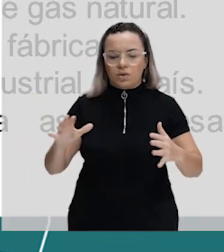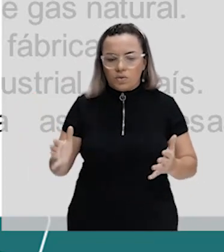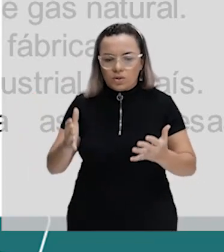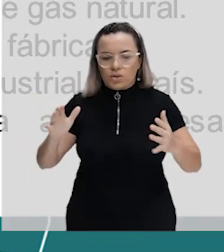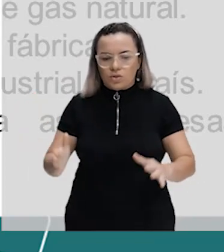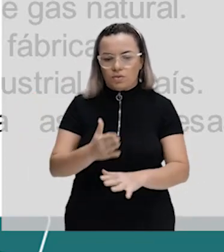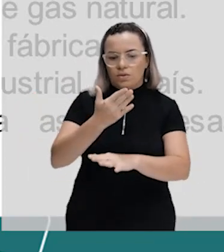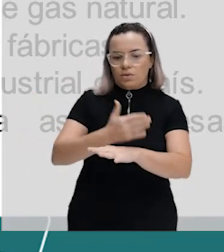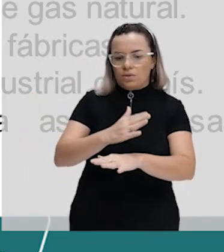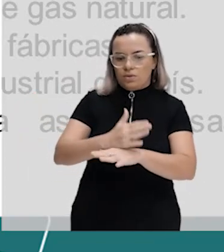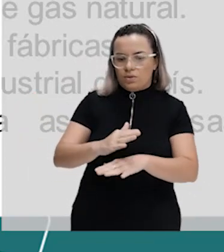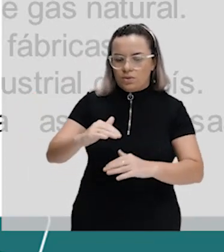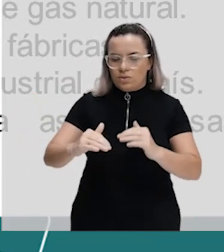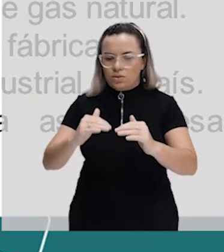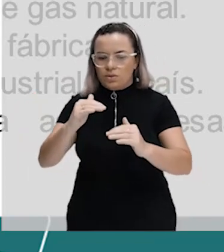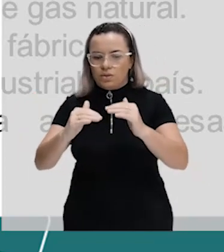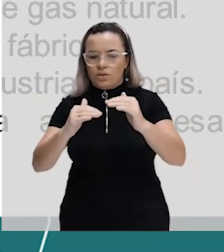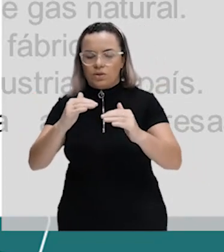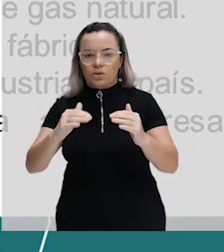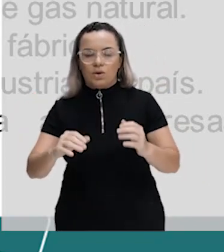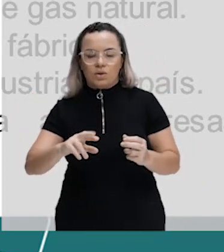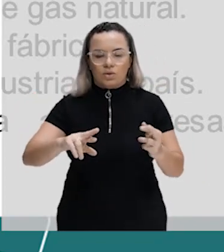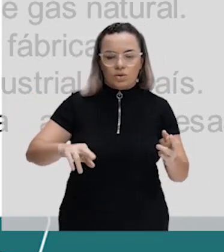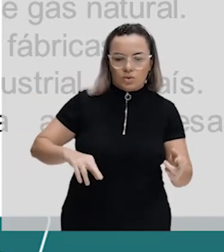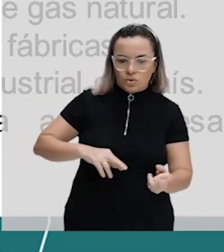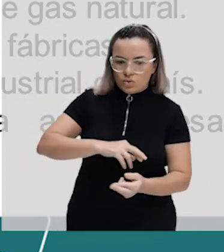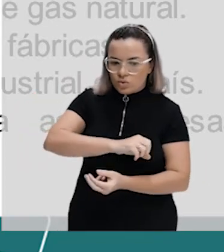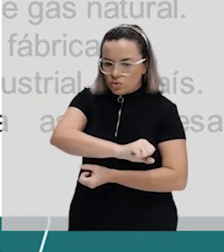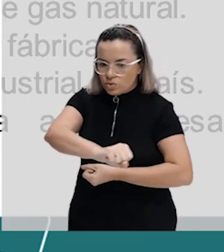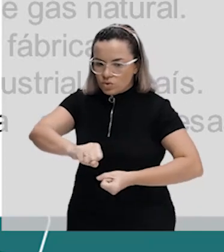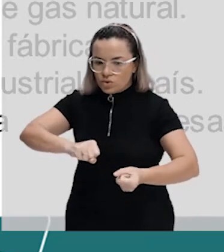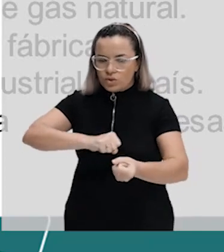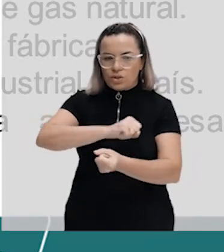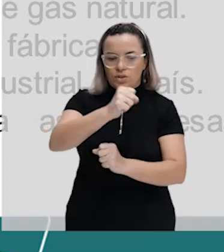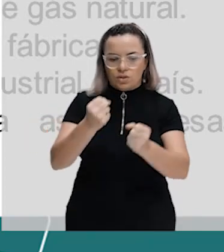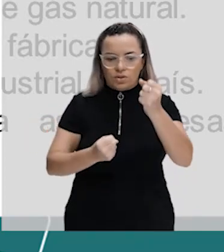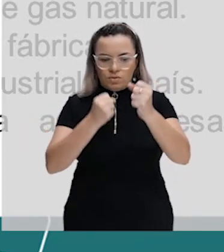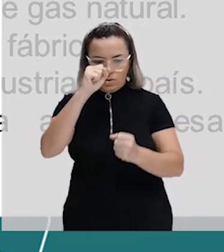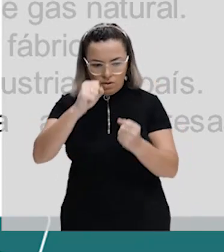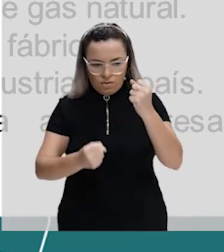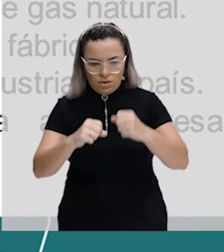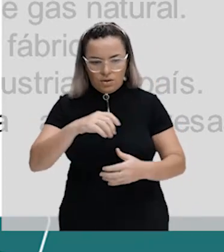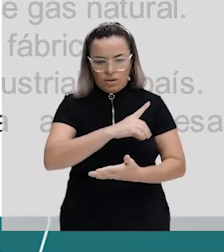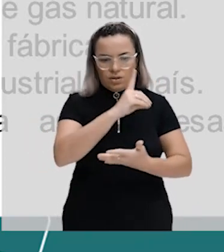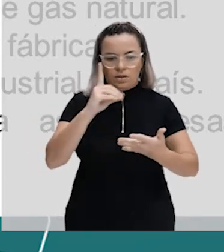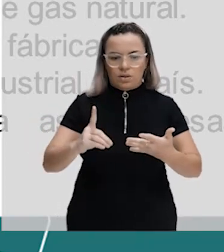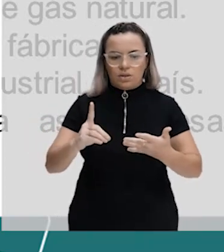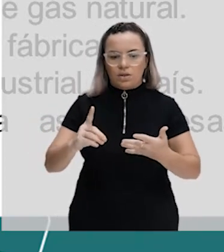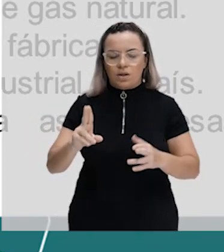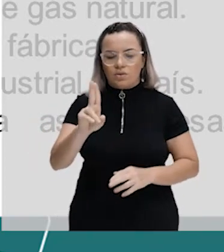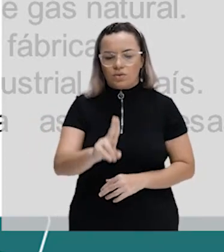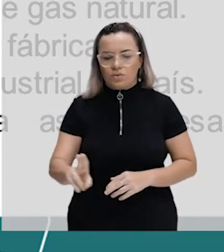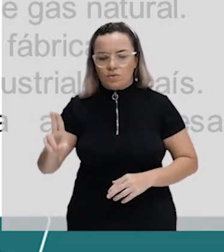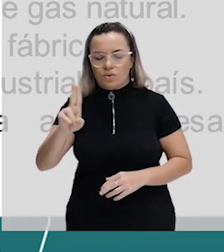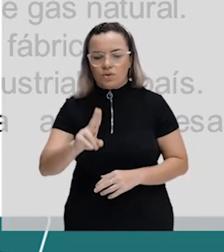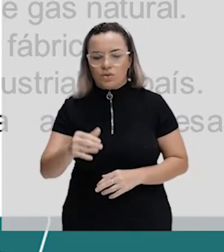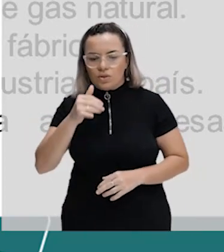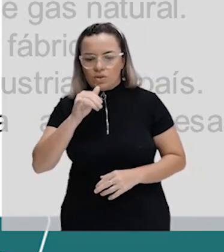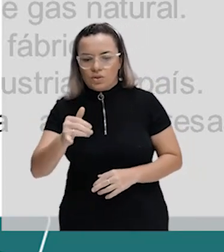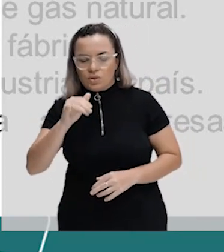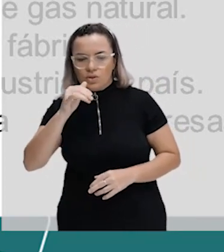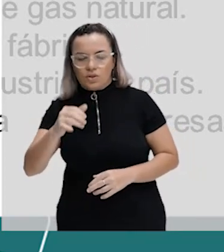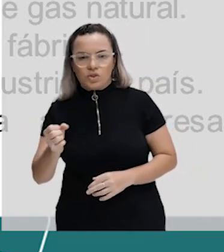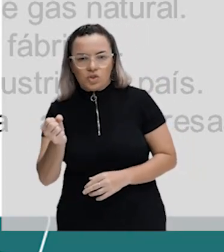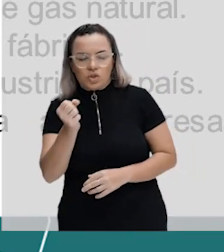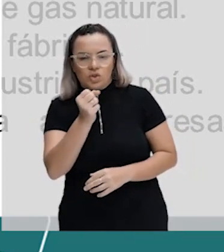utilização de fontes de energia renováveis no parque industrial do Brasil. Ou, letra E, pela promoção